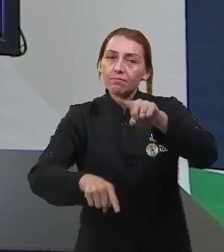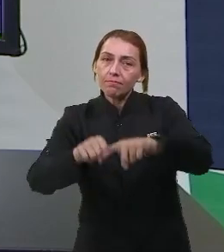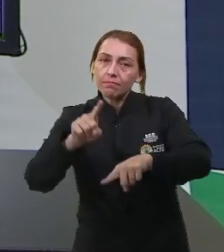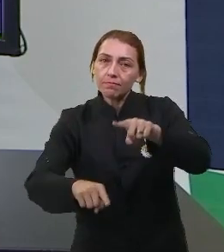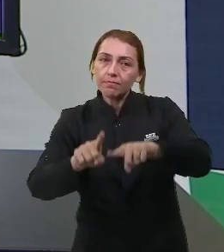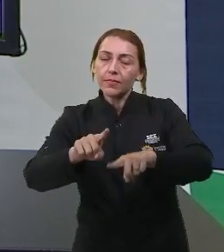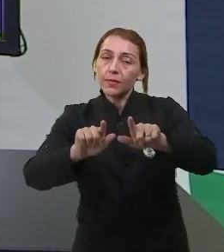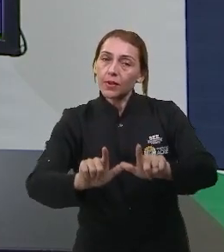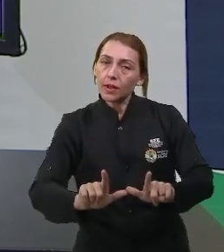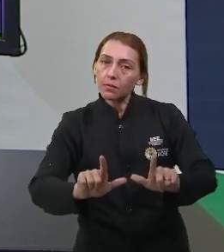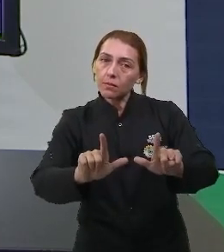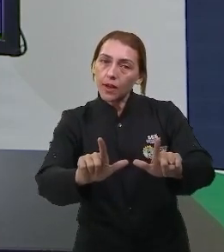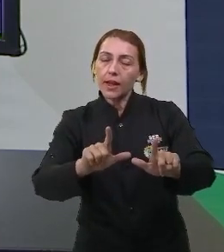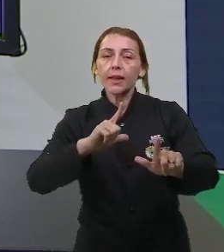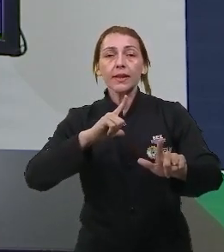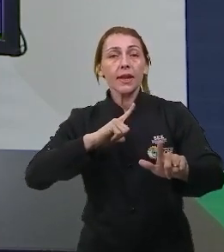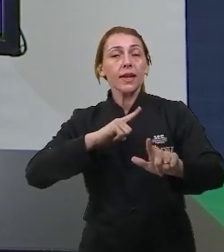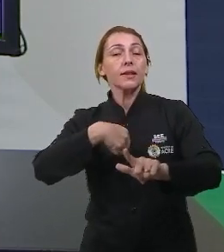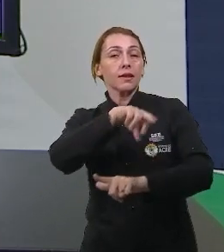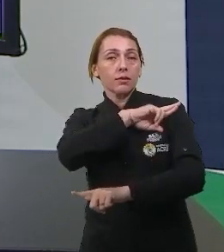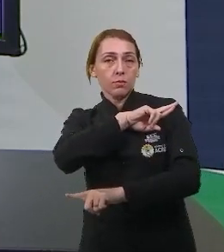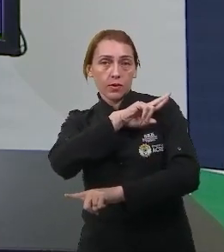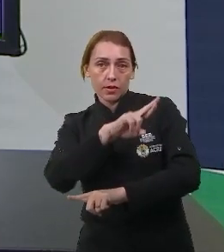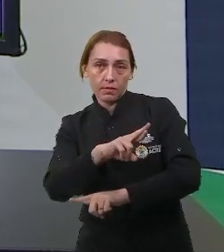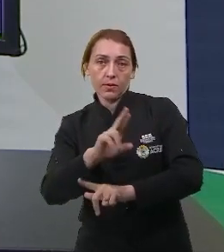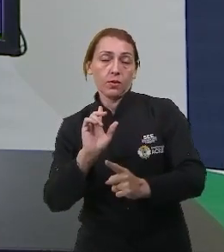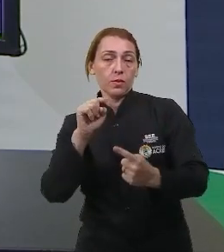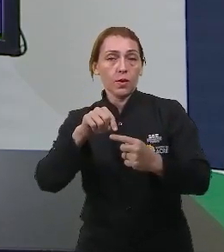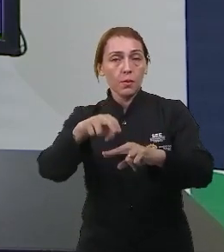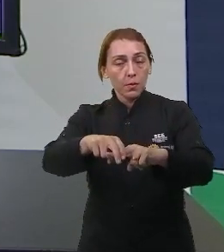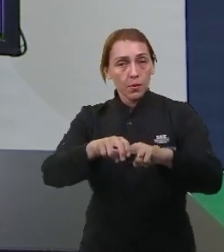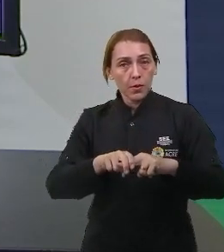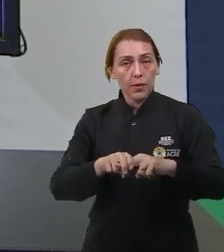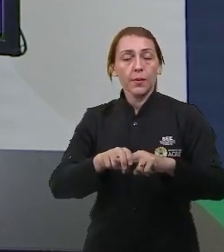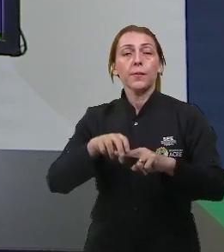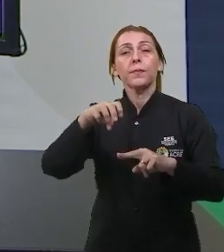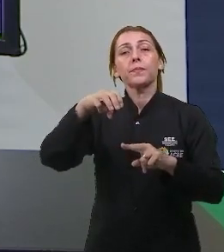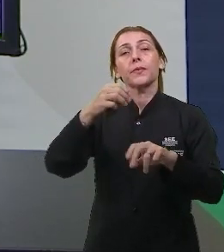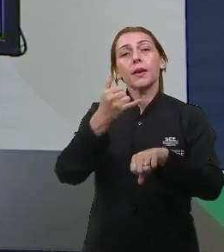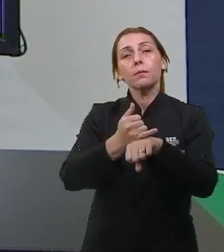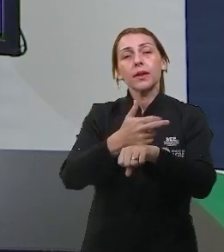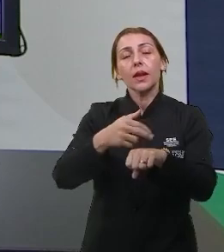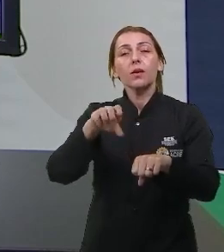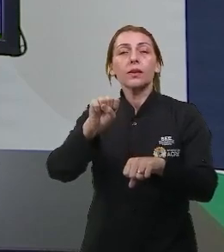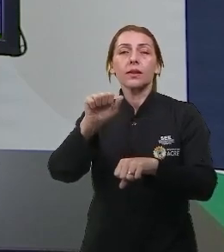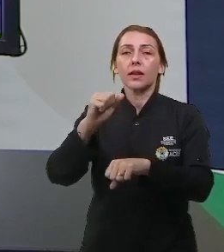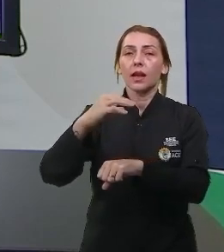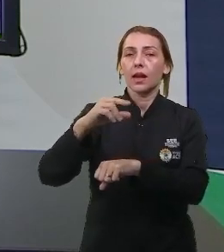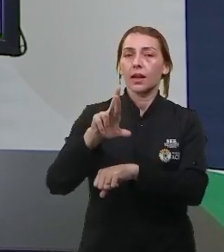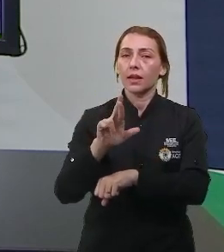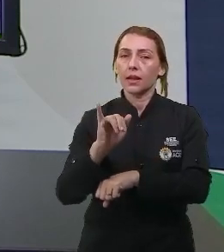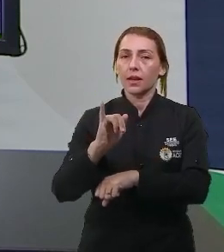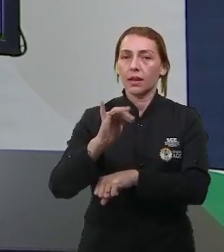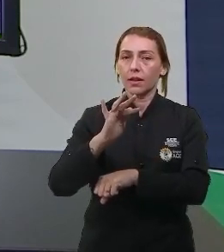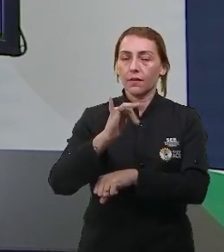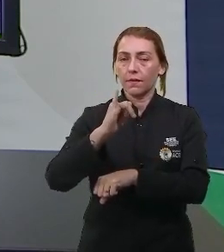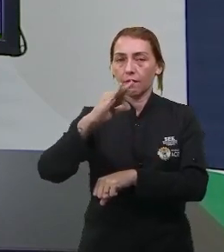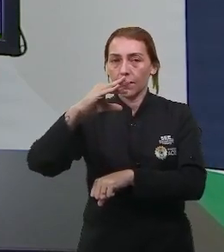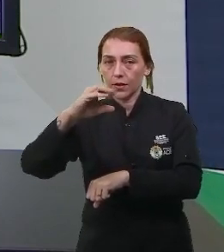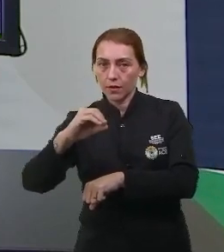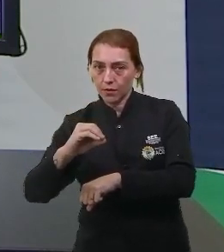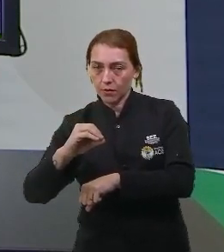placas de magnésio tem esse papel por isso que o nome é metal de sacrifício perfeito pessoal